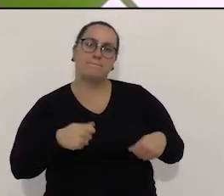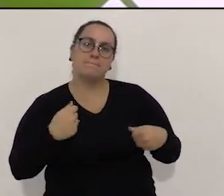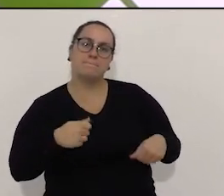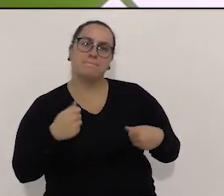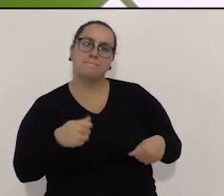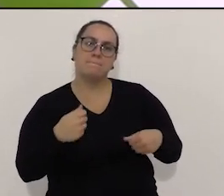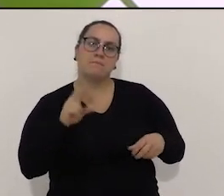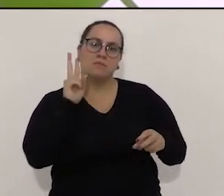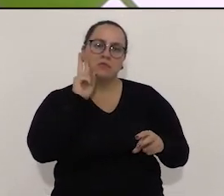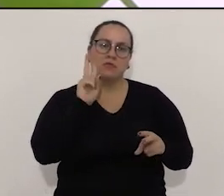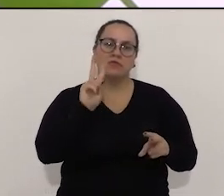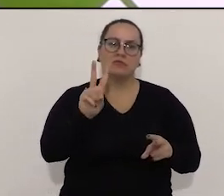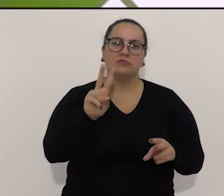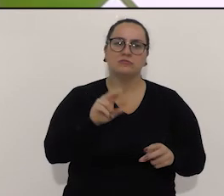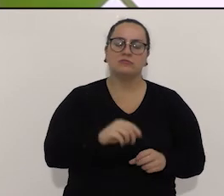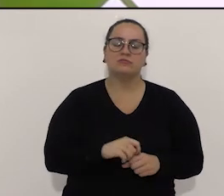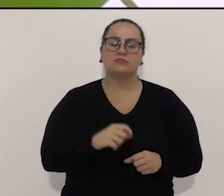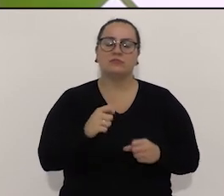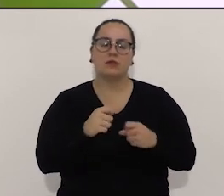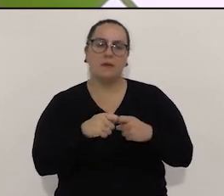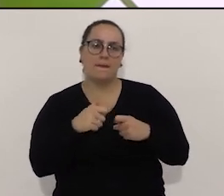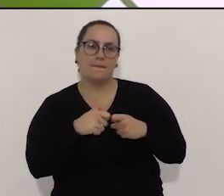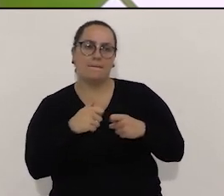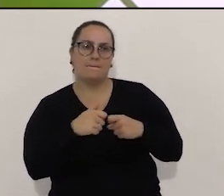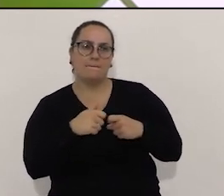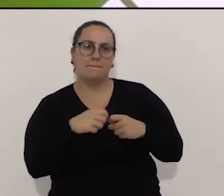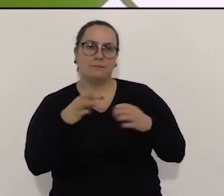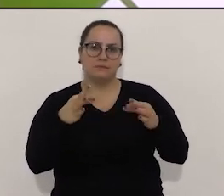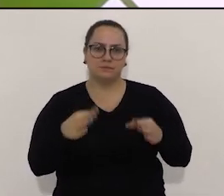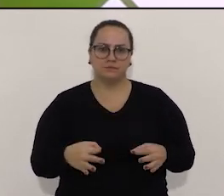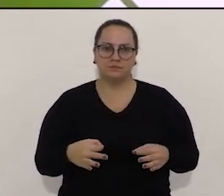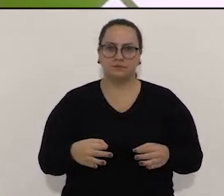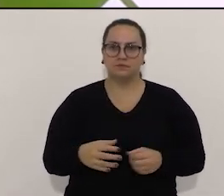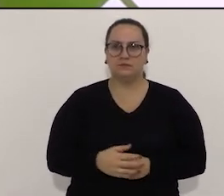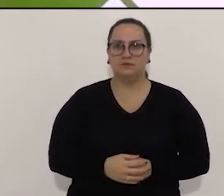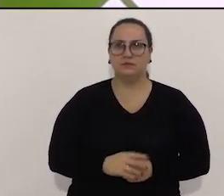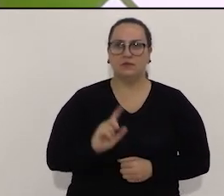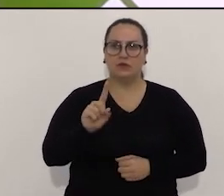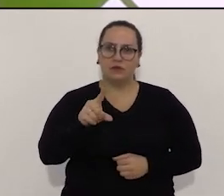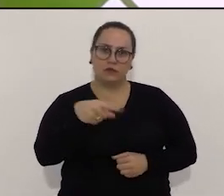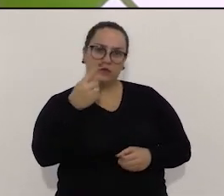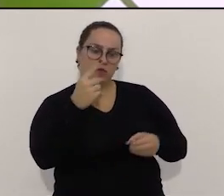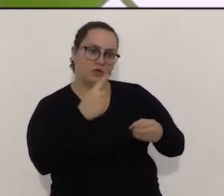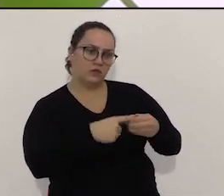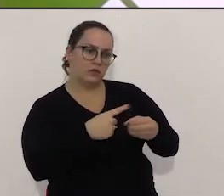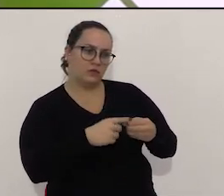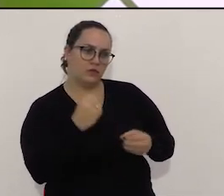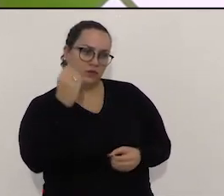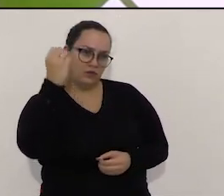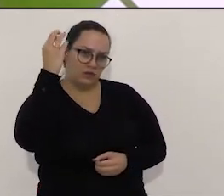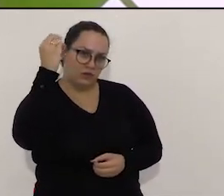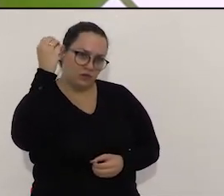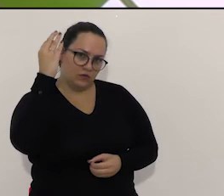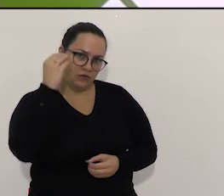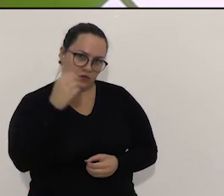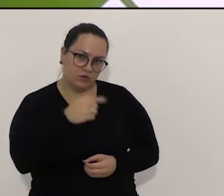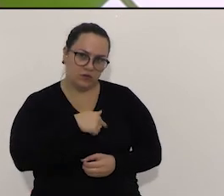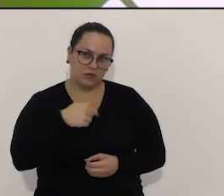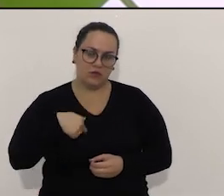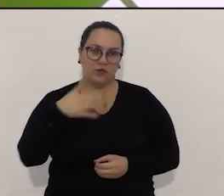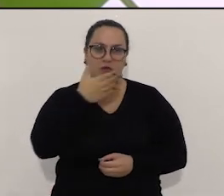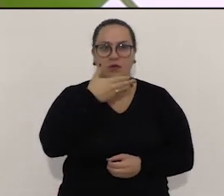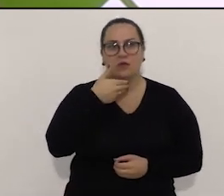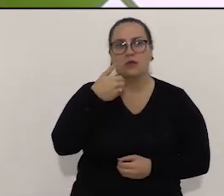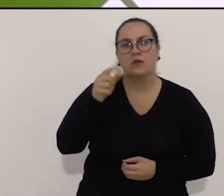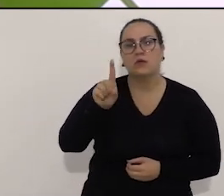precisa resolver esse problema das especialidades, não depender só da Unesp. Eu acho que a Avaré tem condição de ter uma saúde